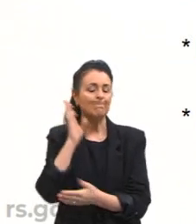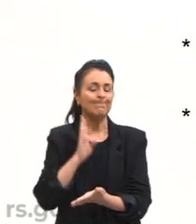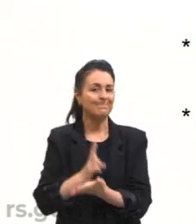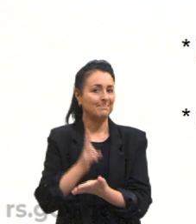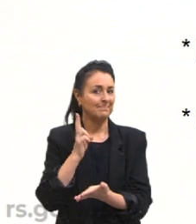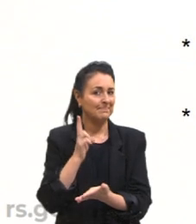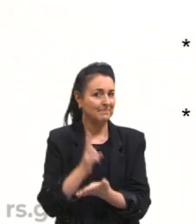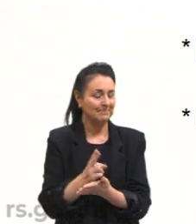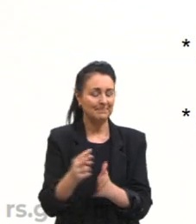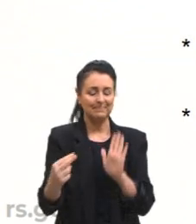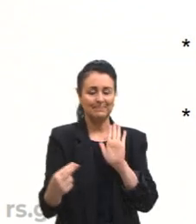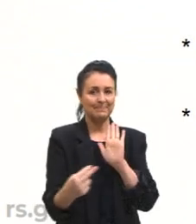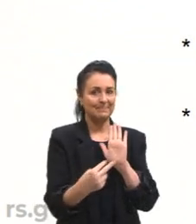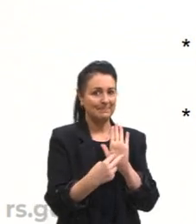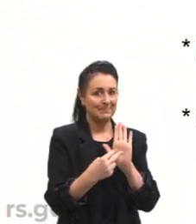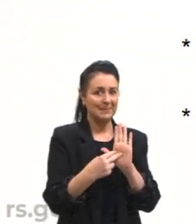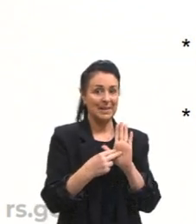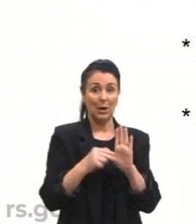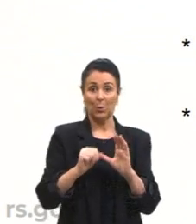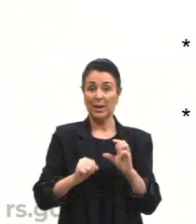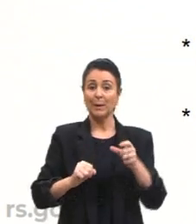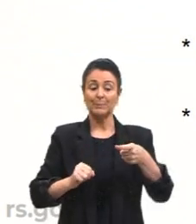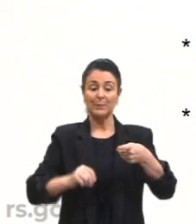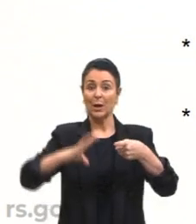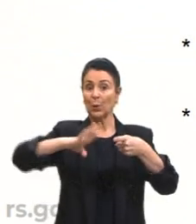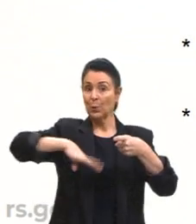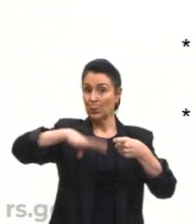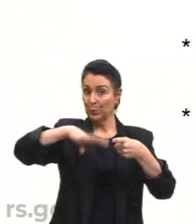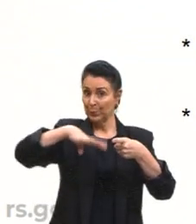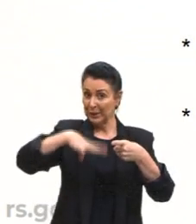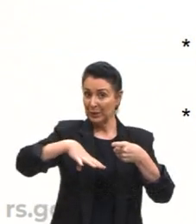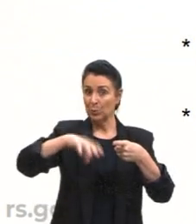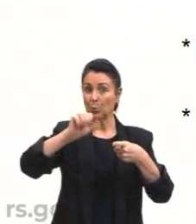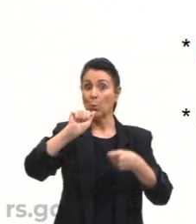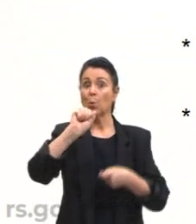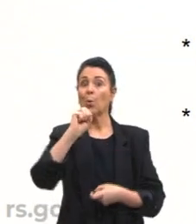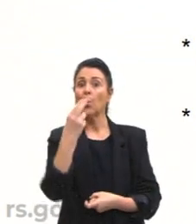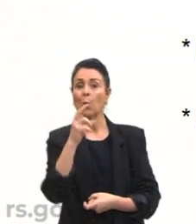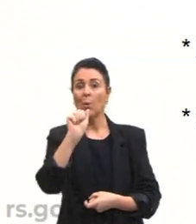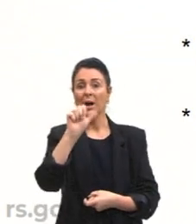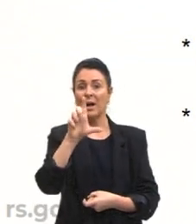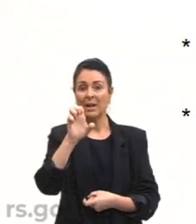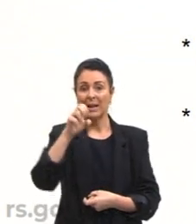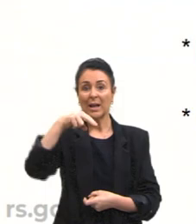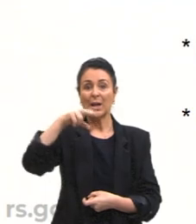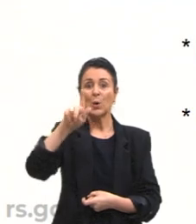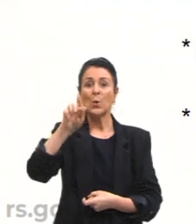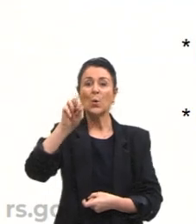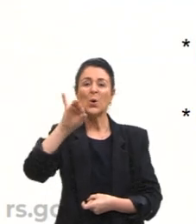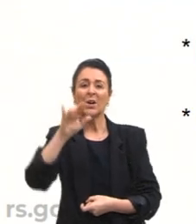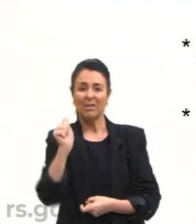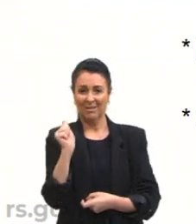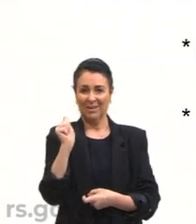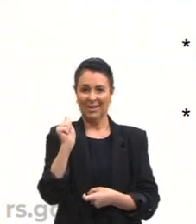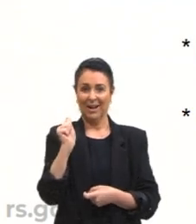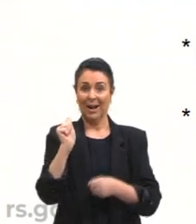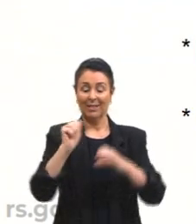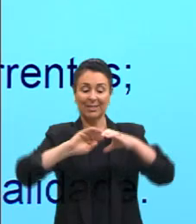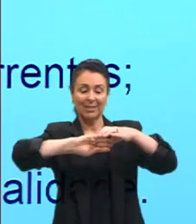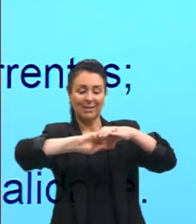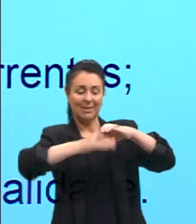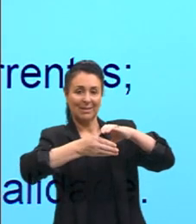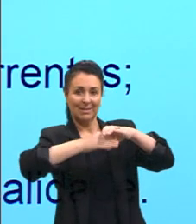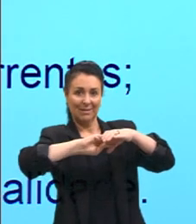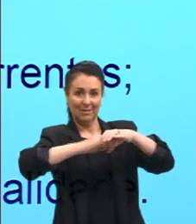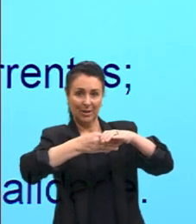nessa metáfora aqui do mito da caverna, alegoria da caverna, metáfora da caverna. O que Platão tentou explicar para